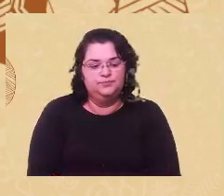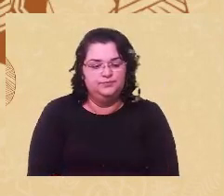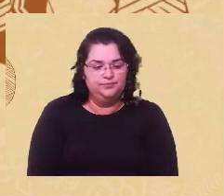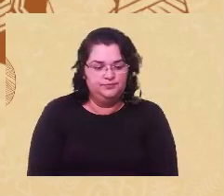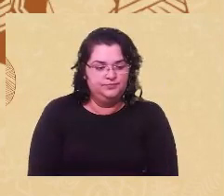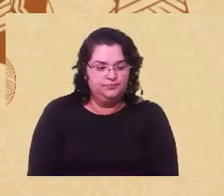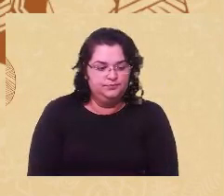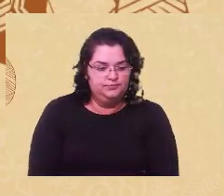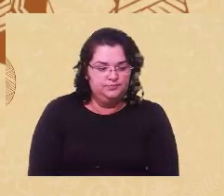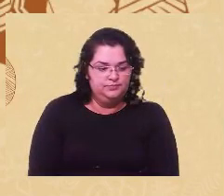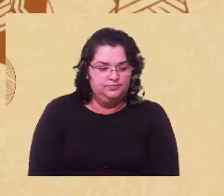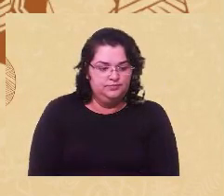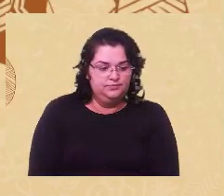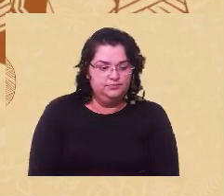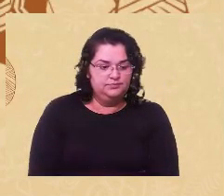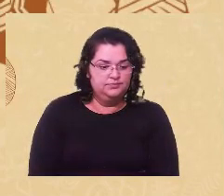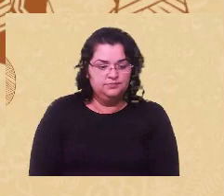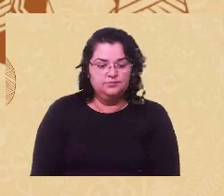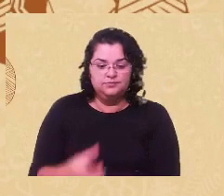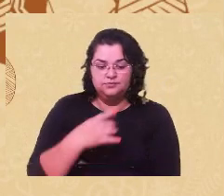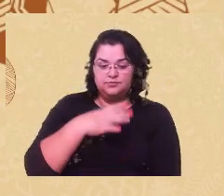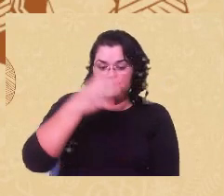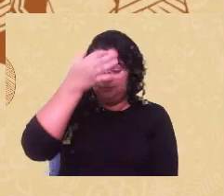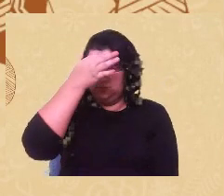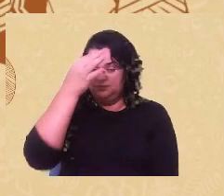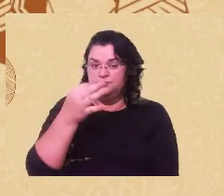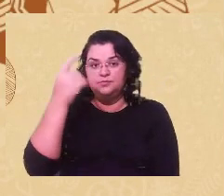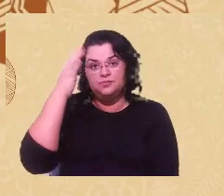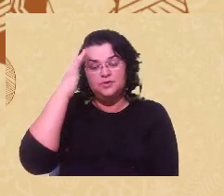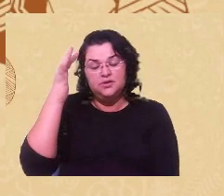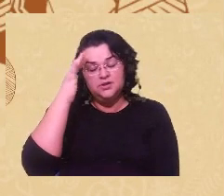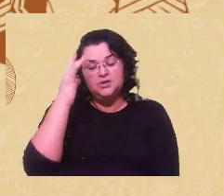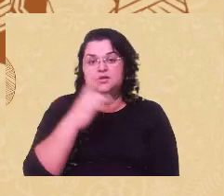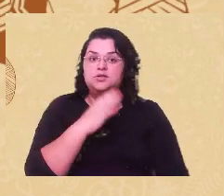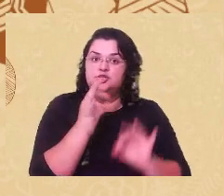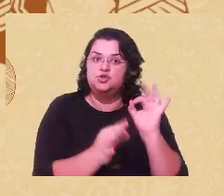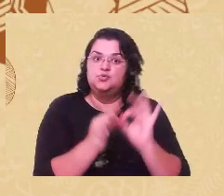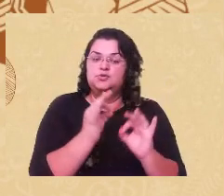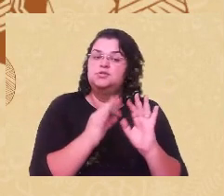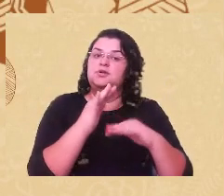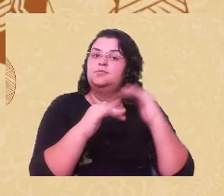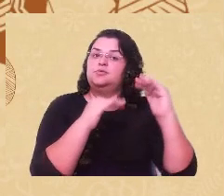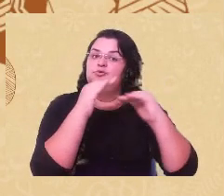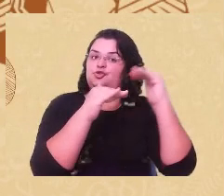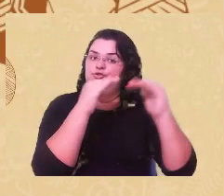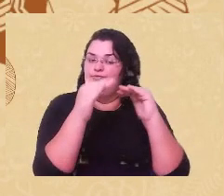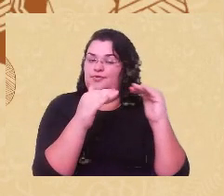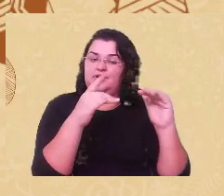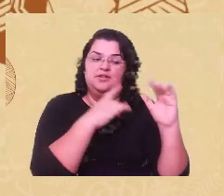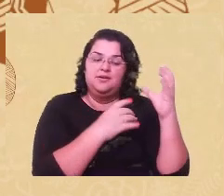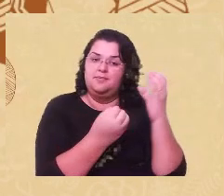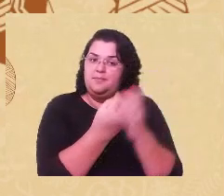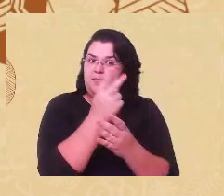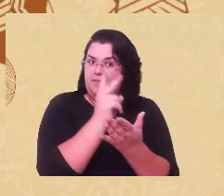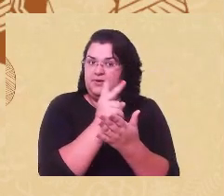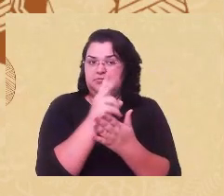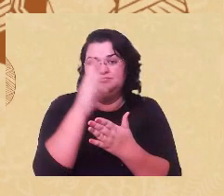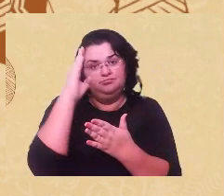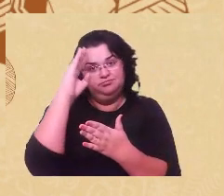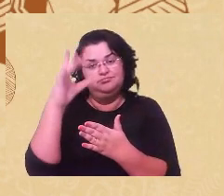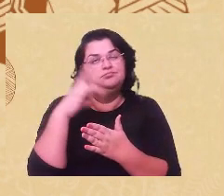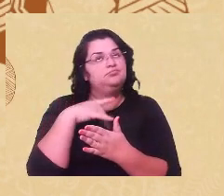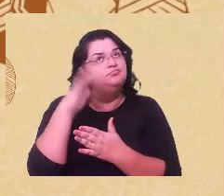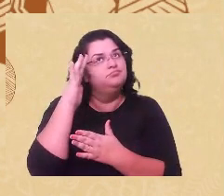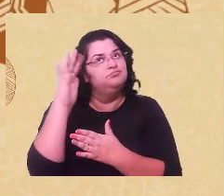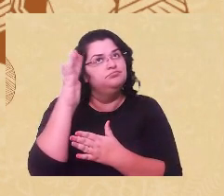Tem um conceito que nos ajuda a pensar isso, é conceito de justiça reprodutiva, produzido principalmente a partir do pensamento de